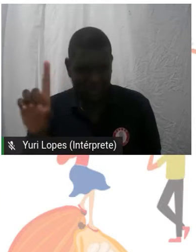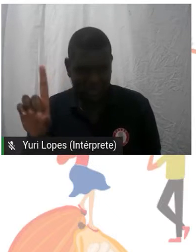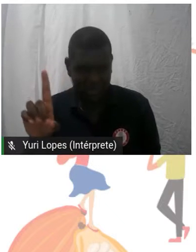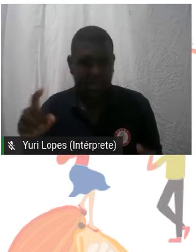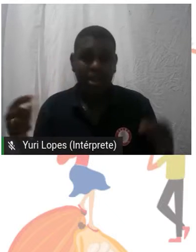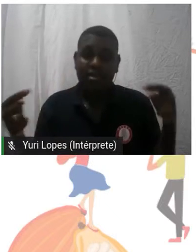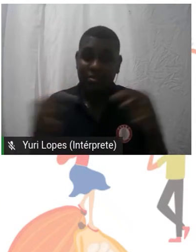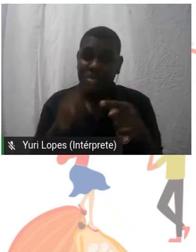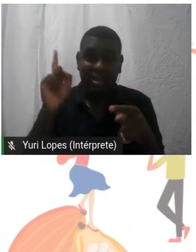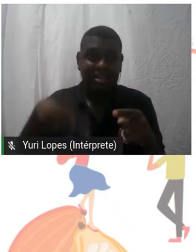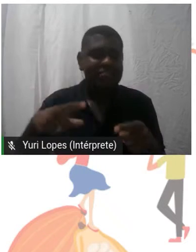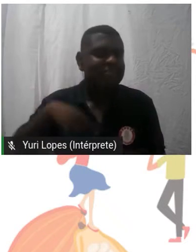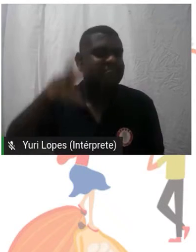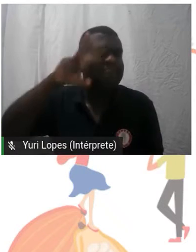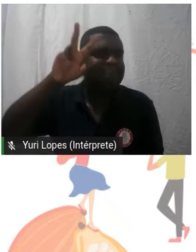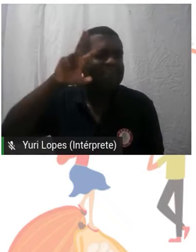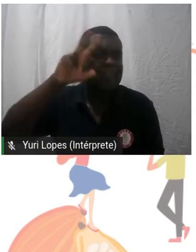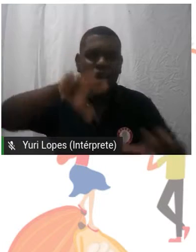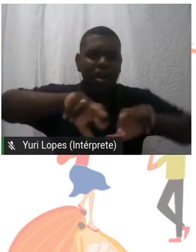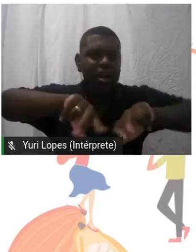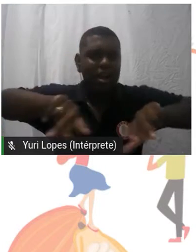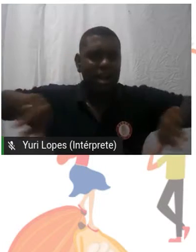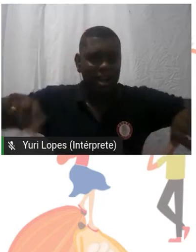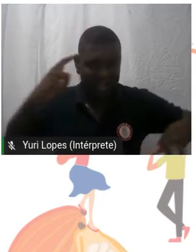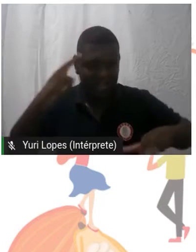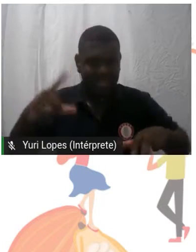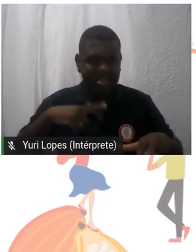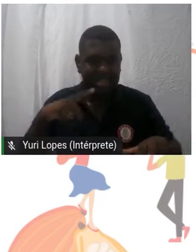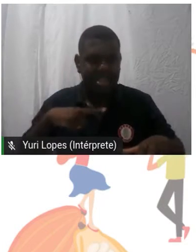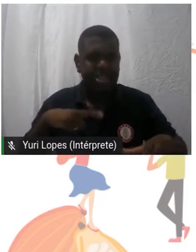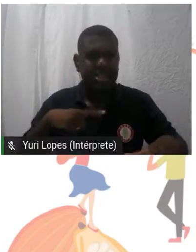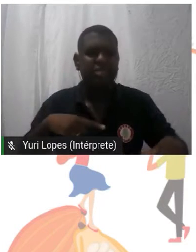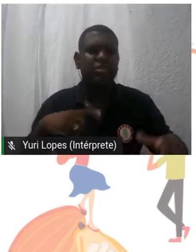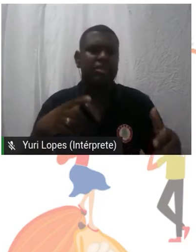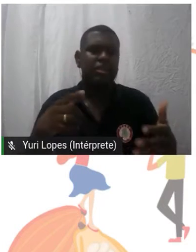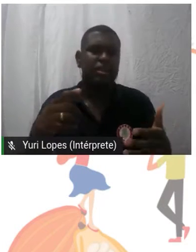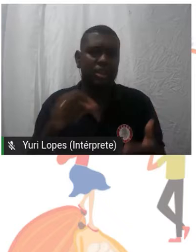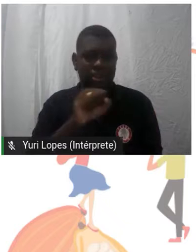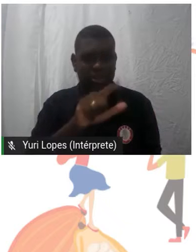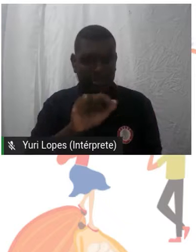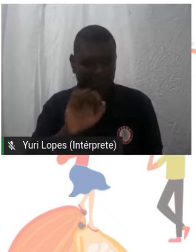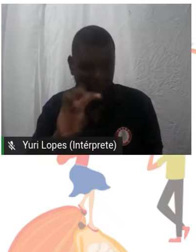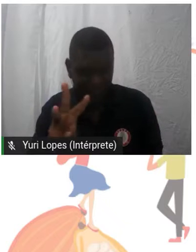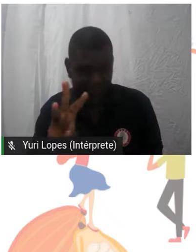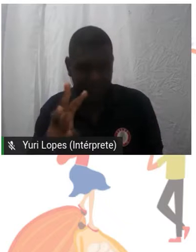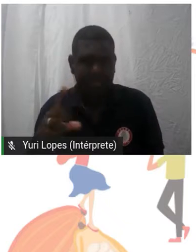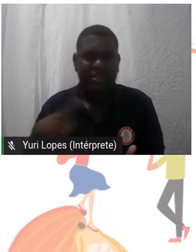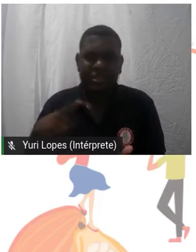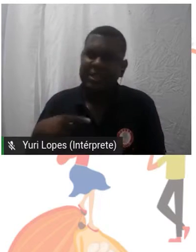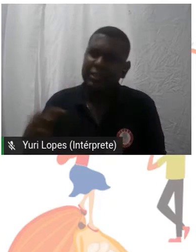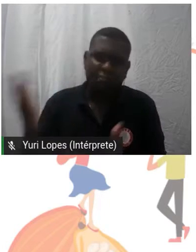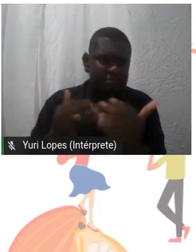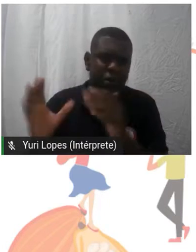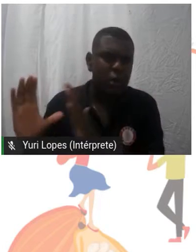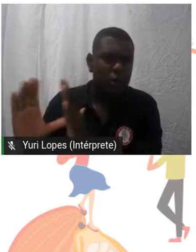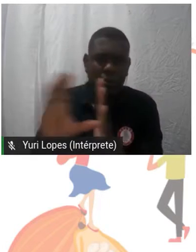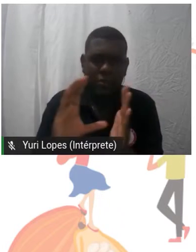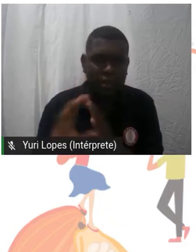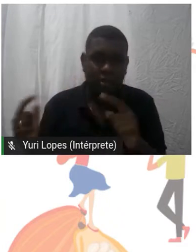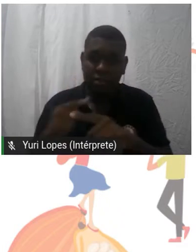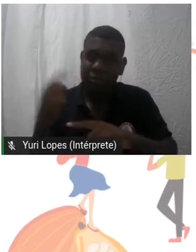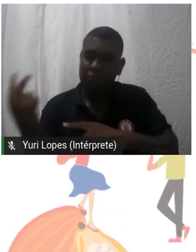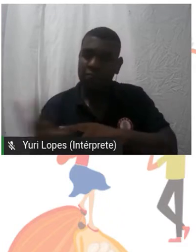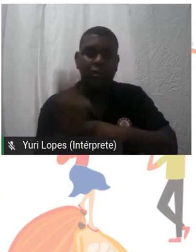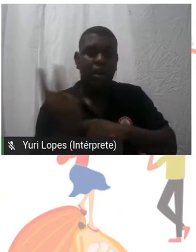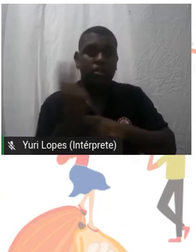Então, a partir do movimento Slow Food, a gente conseguiu fazer a formação com as comunidades em torno da valorização da sociodiversidade